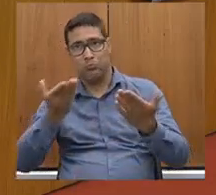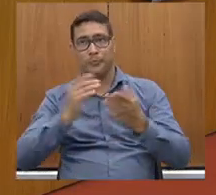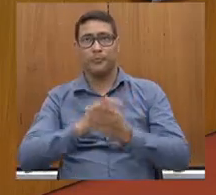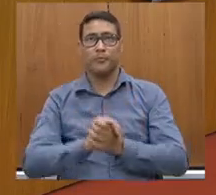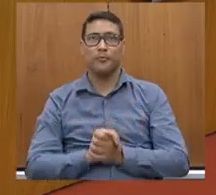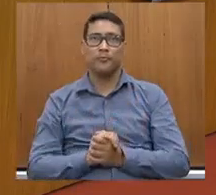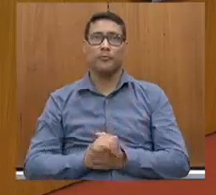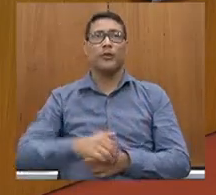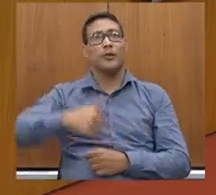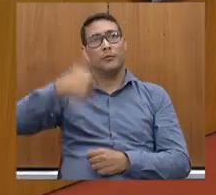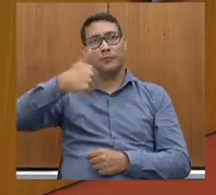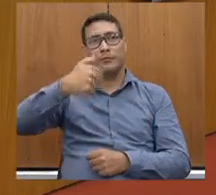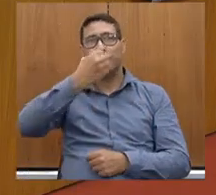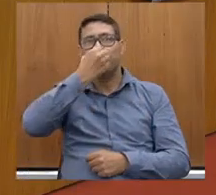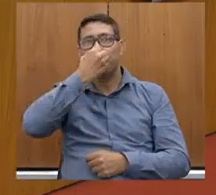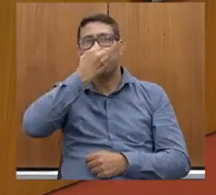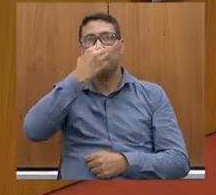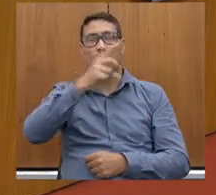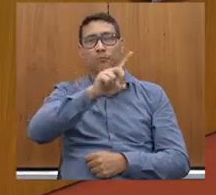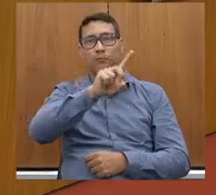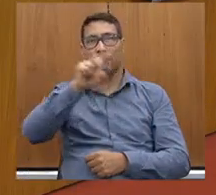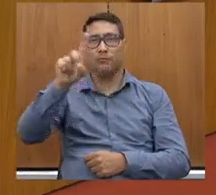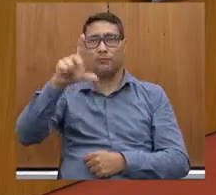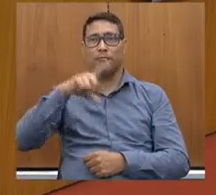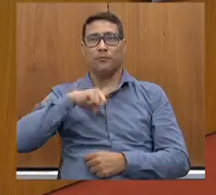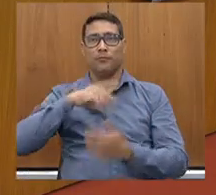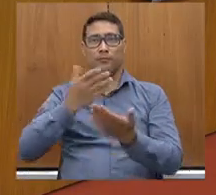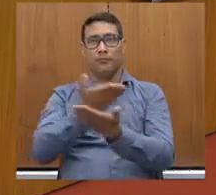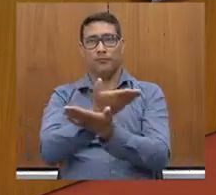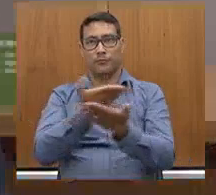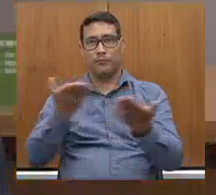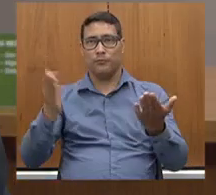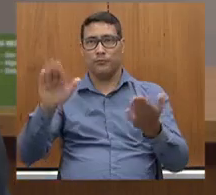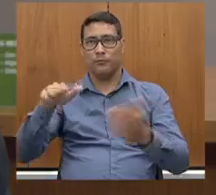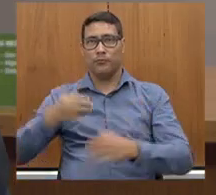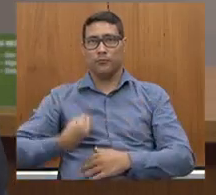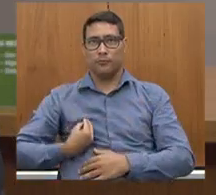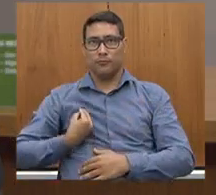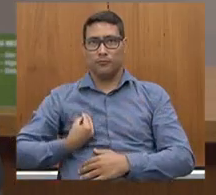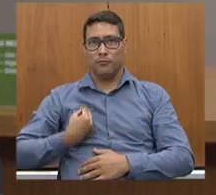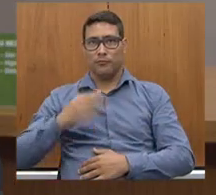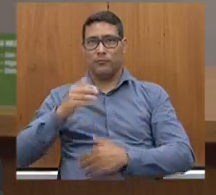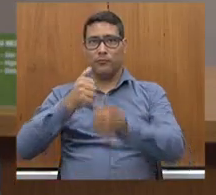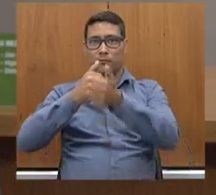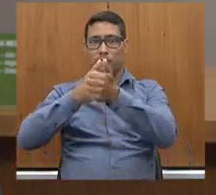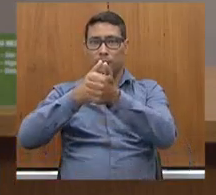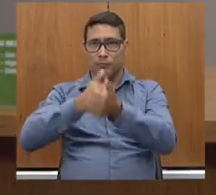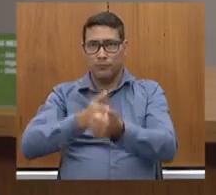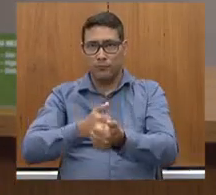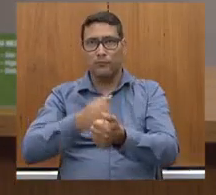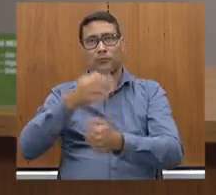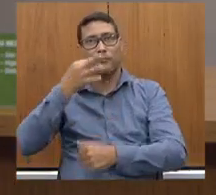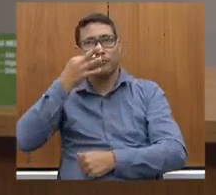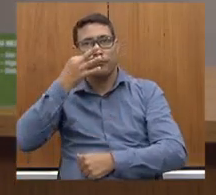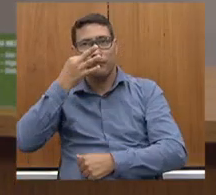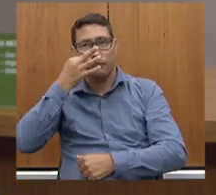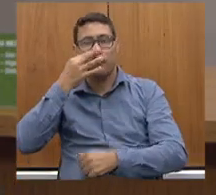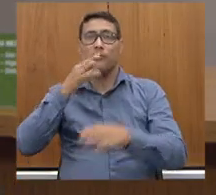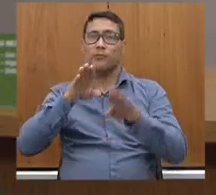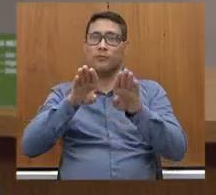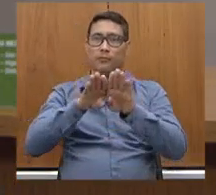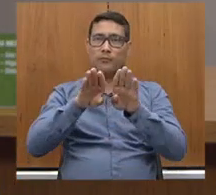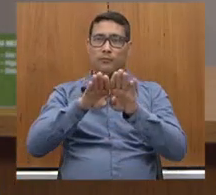Primeiro, bom dia a todos, a todos que estão aqui nos acompanhando, tanto presencialmente como pela